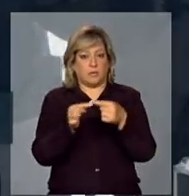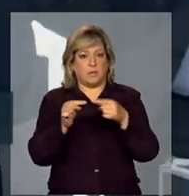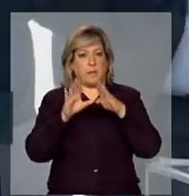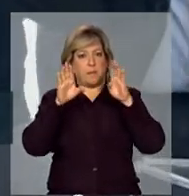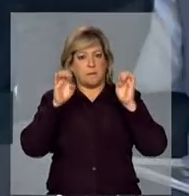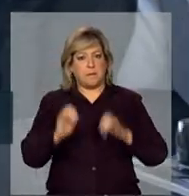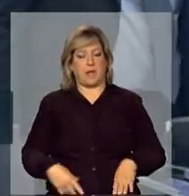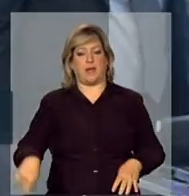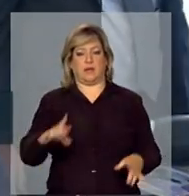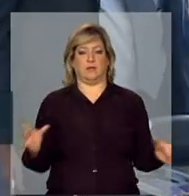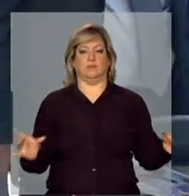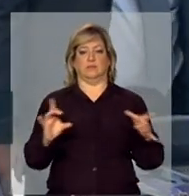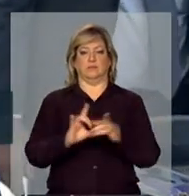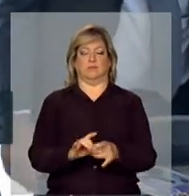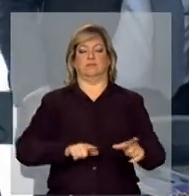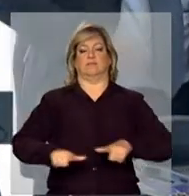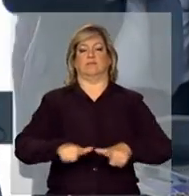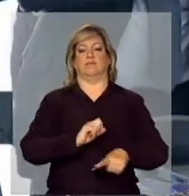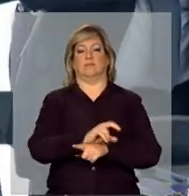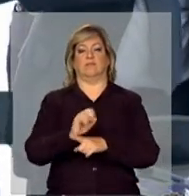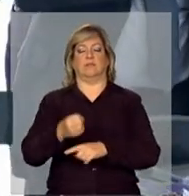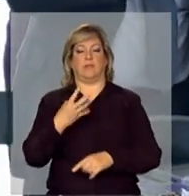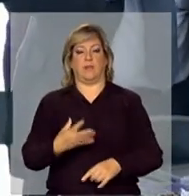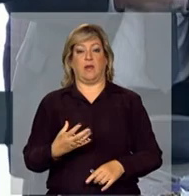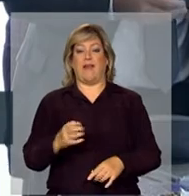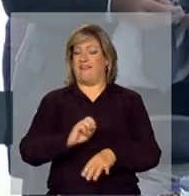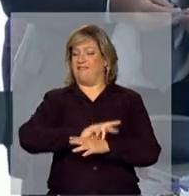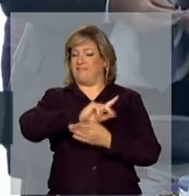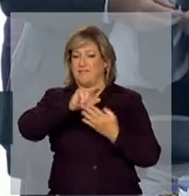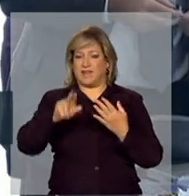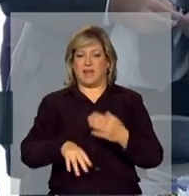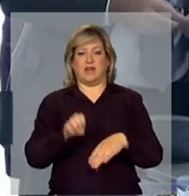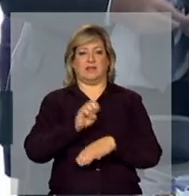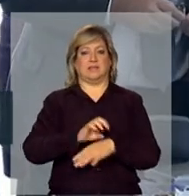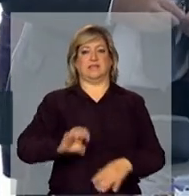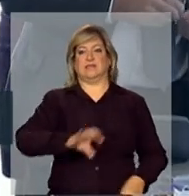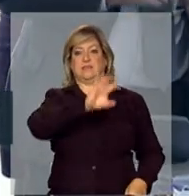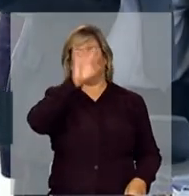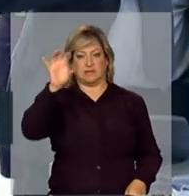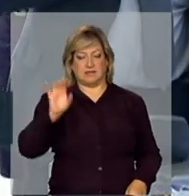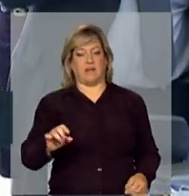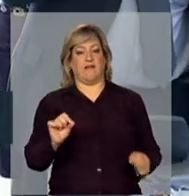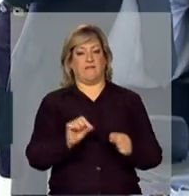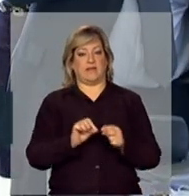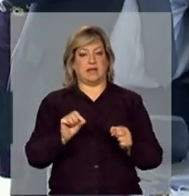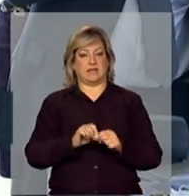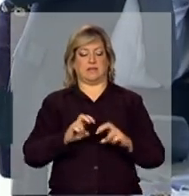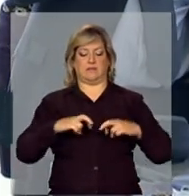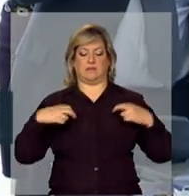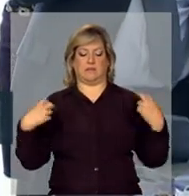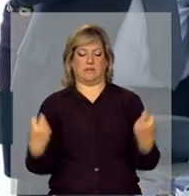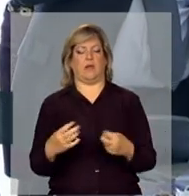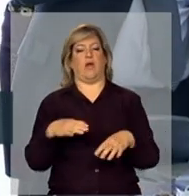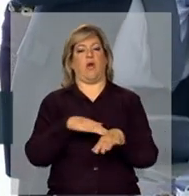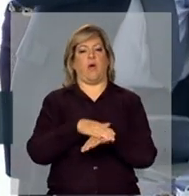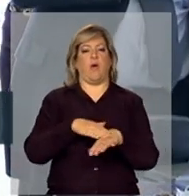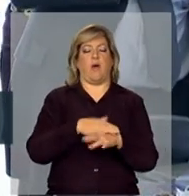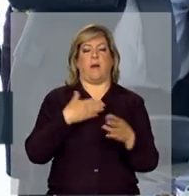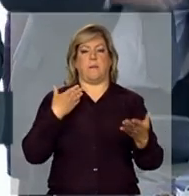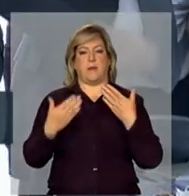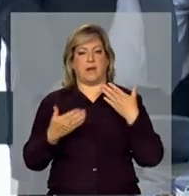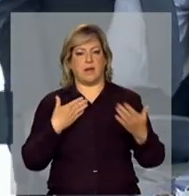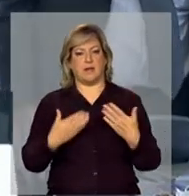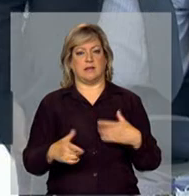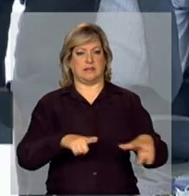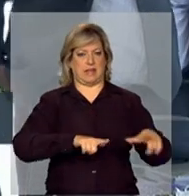inclusão. Então, em vários estados, nós estamos construindo mesa de diálogos. Então, sentem empresários, sentem